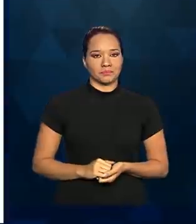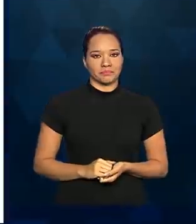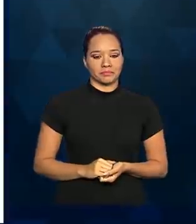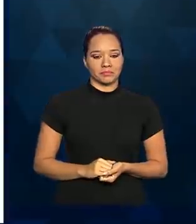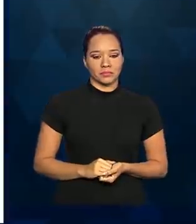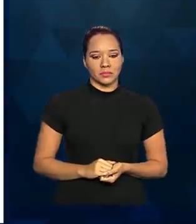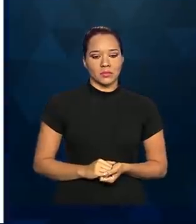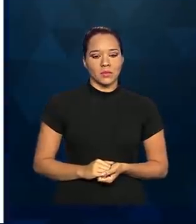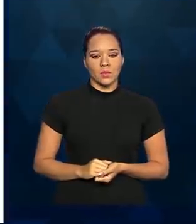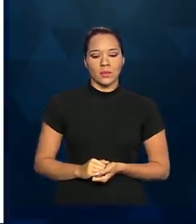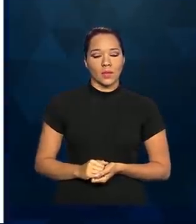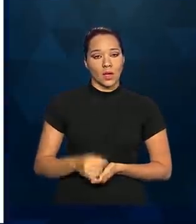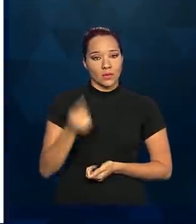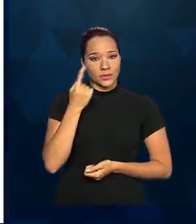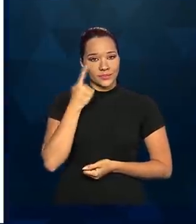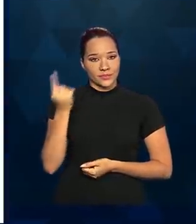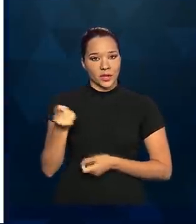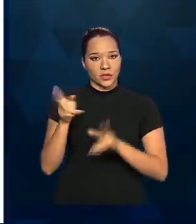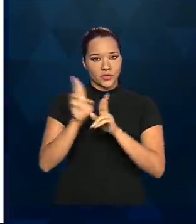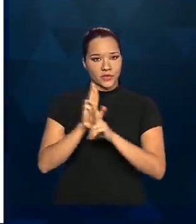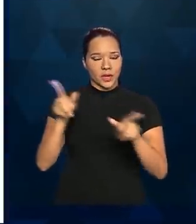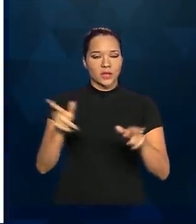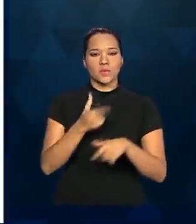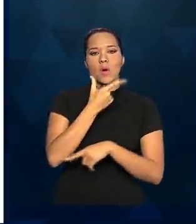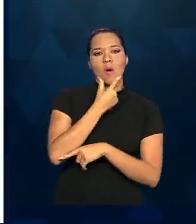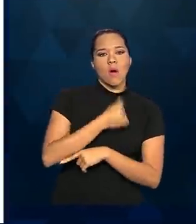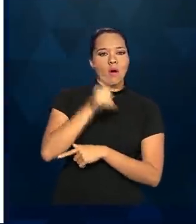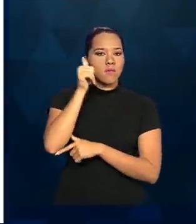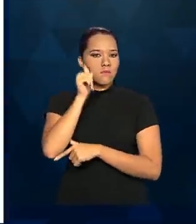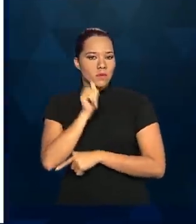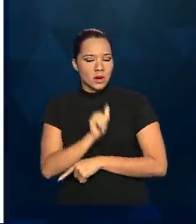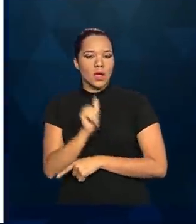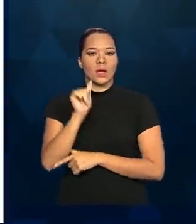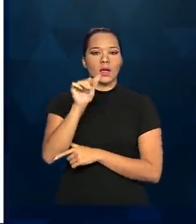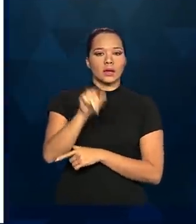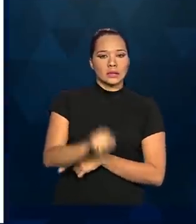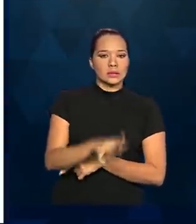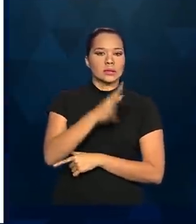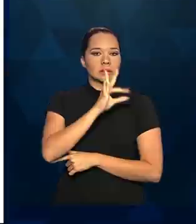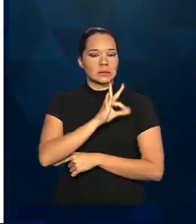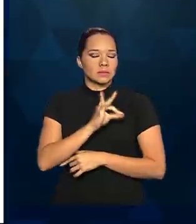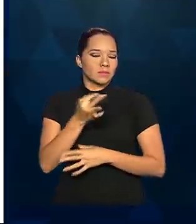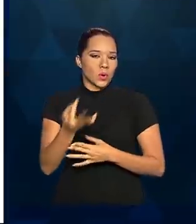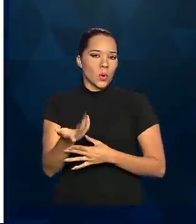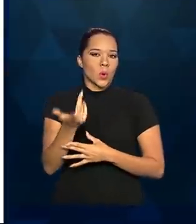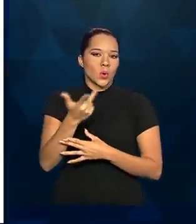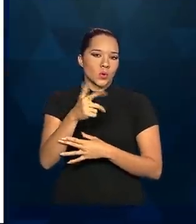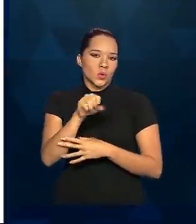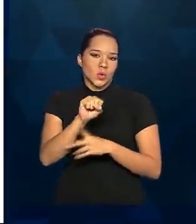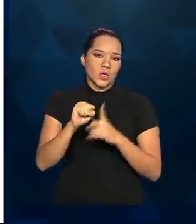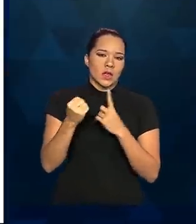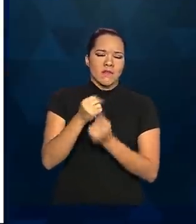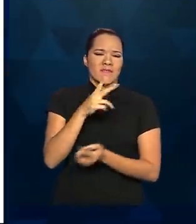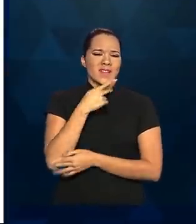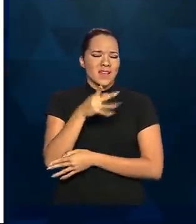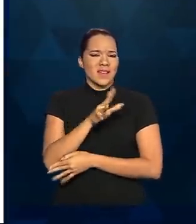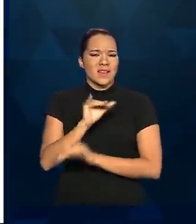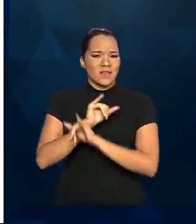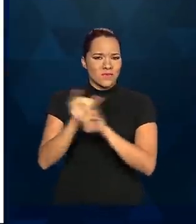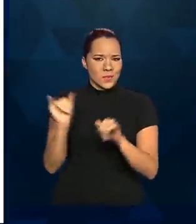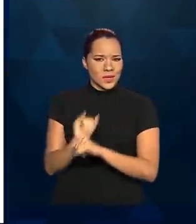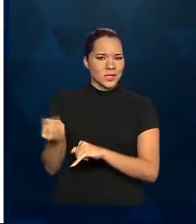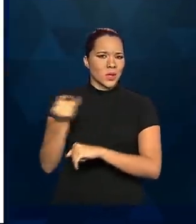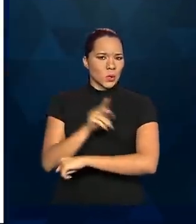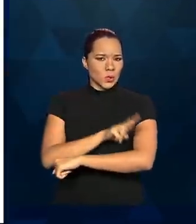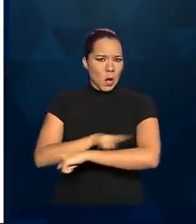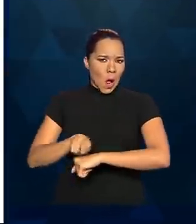Quando a gente olha as diferenças por sexo, idade, nível socioeconômico, e eu não vou apresentar os dados de cor da pele, o secretário já